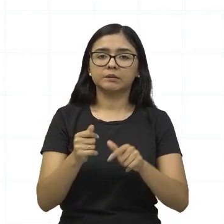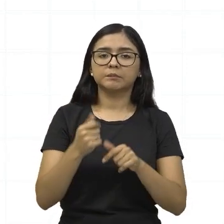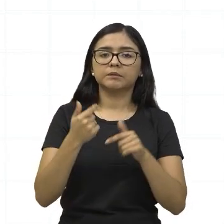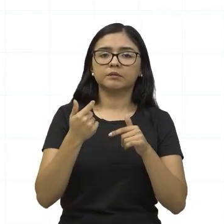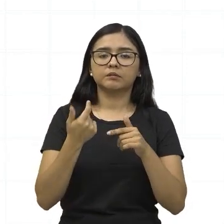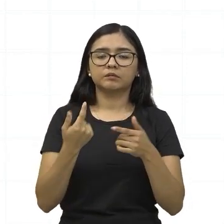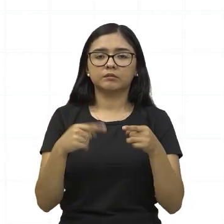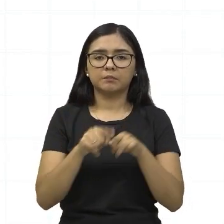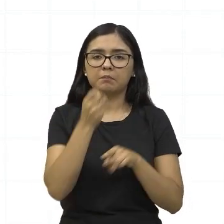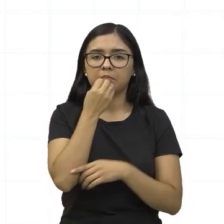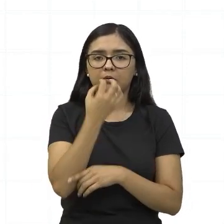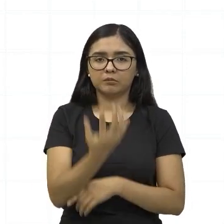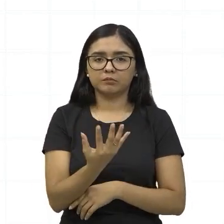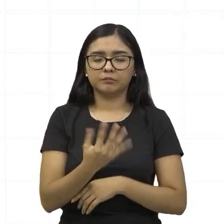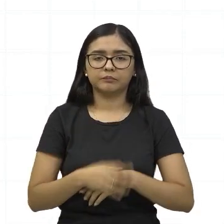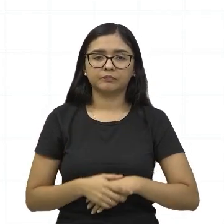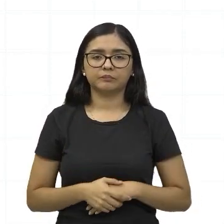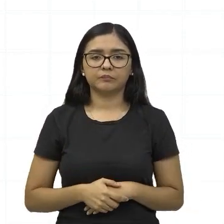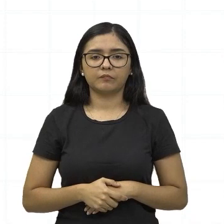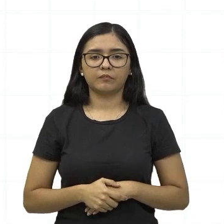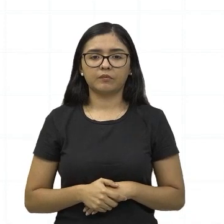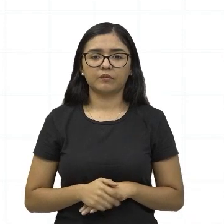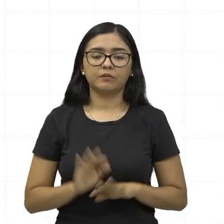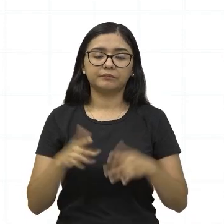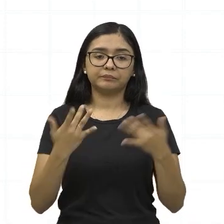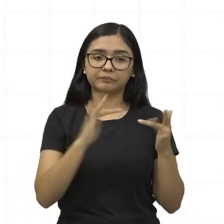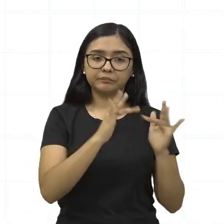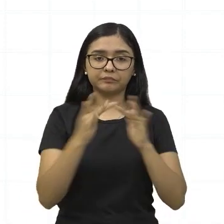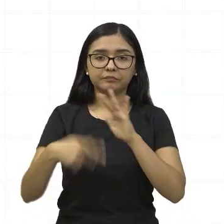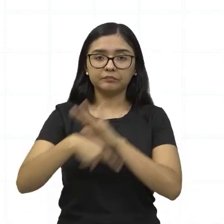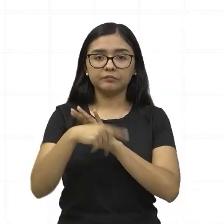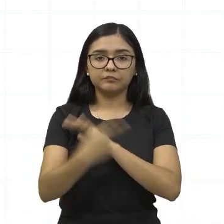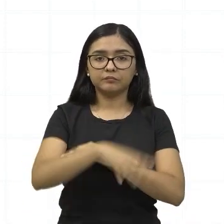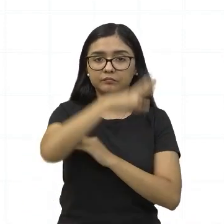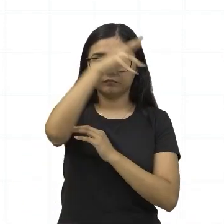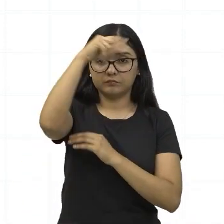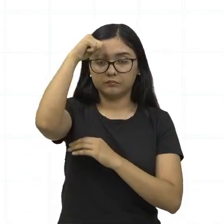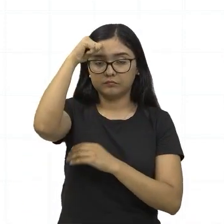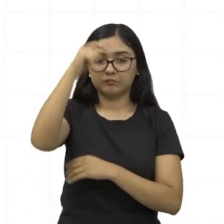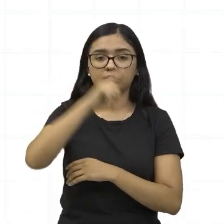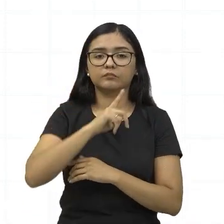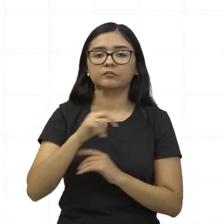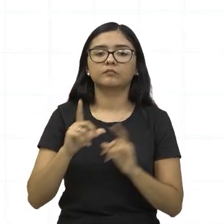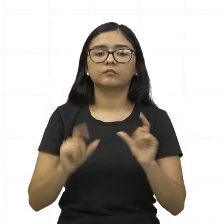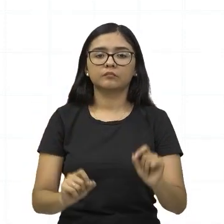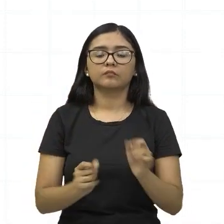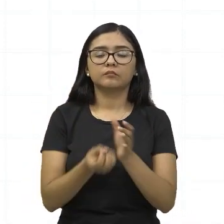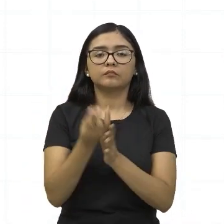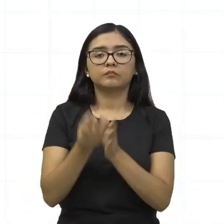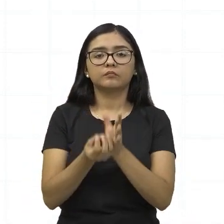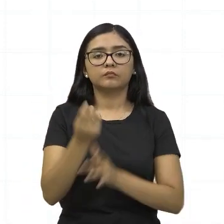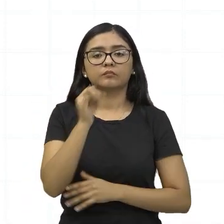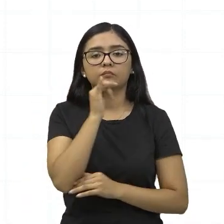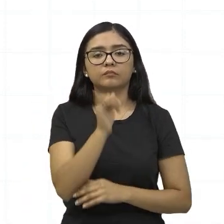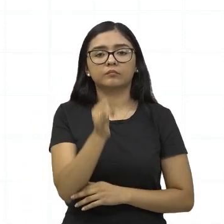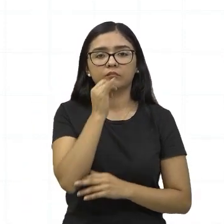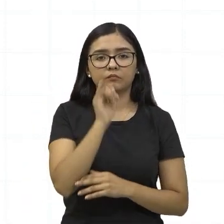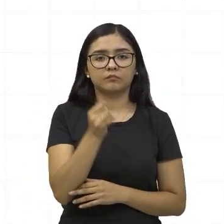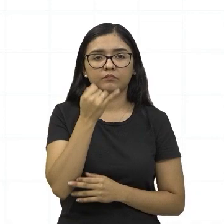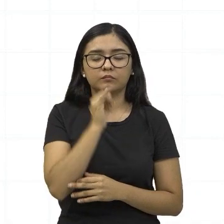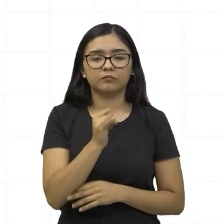que sejam eficientes. E aqui no contexto do Amazonas, nós temos ainda a geração de energia através